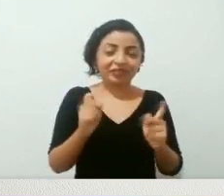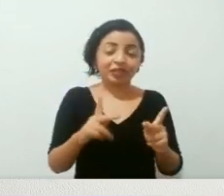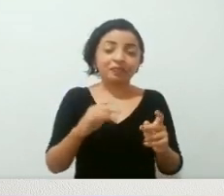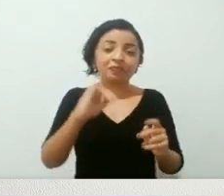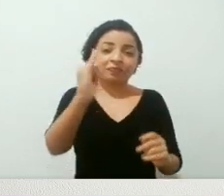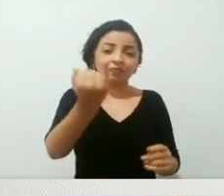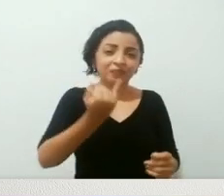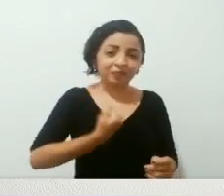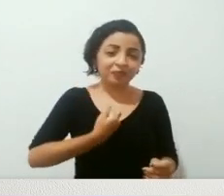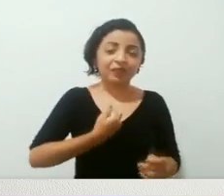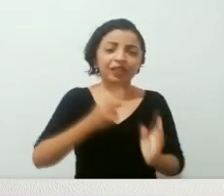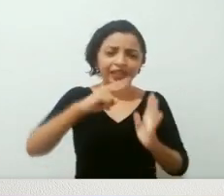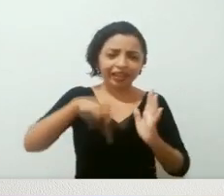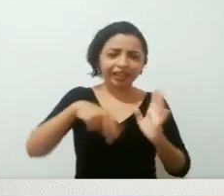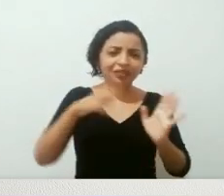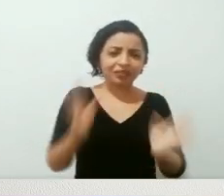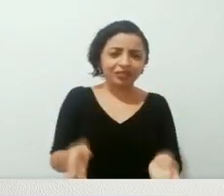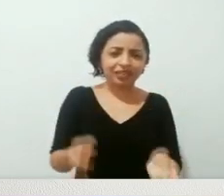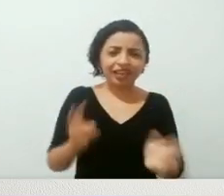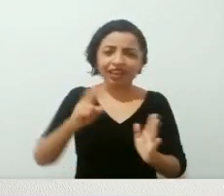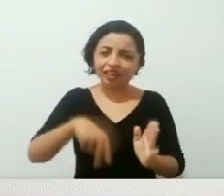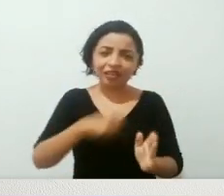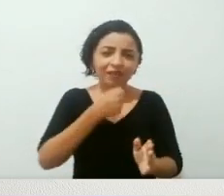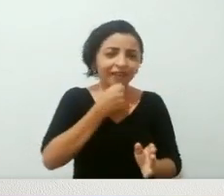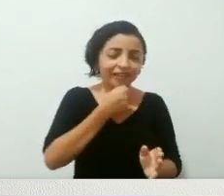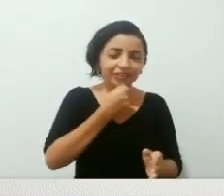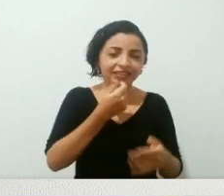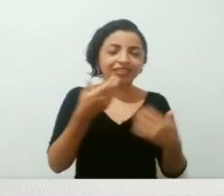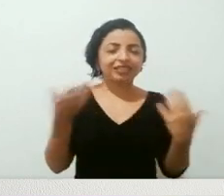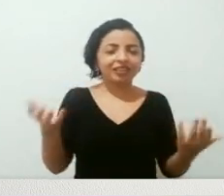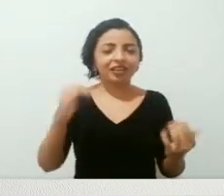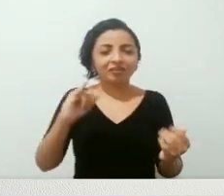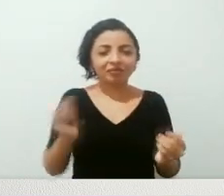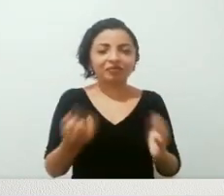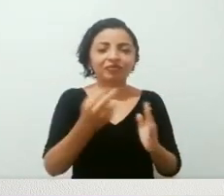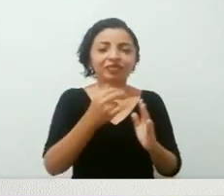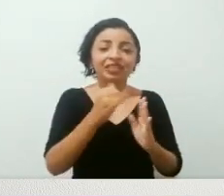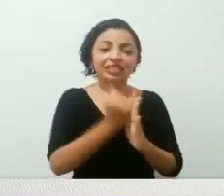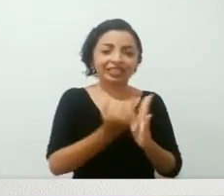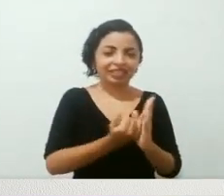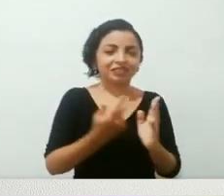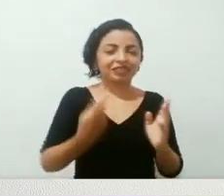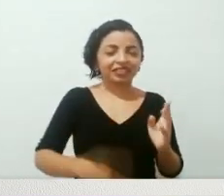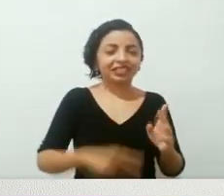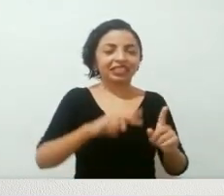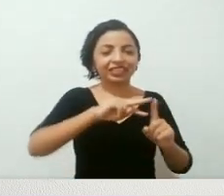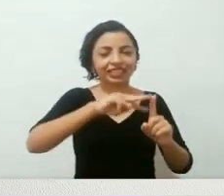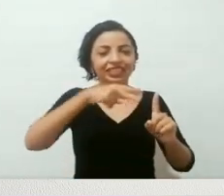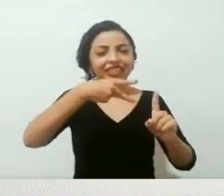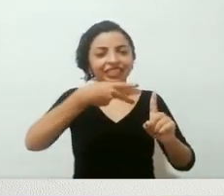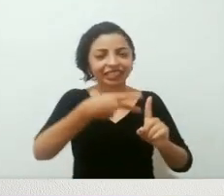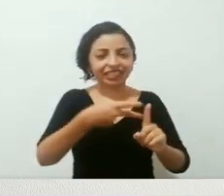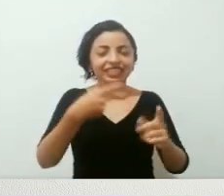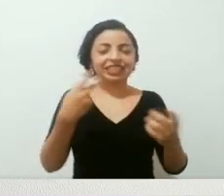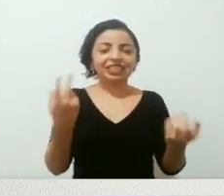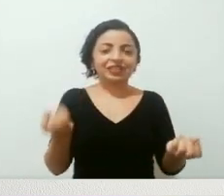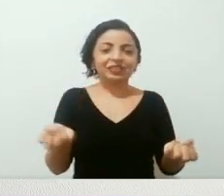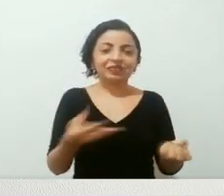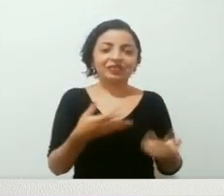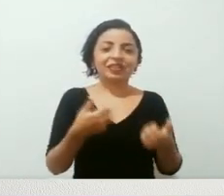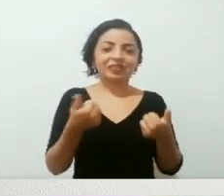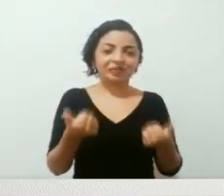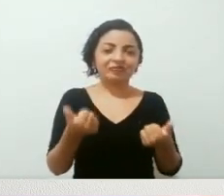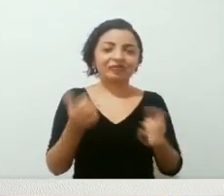você gosta desse volume, se você já leu, se você não leu Helena Ferrante, aproveita pra se inscrever, aqui no canal, ficar acompanhando as novidades,